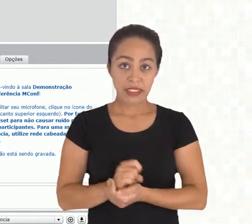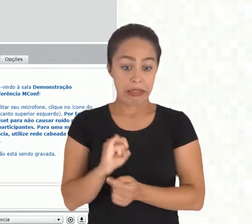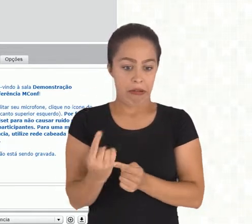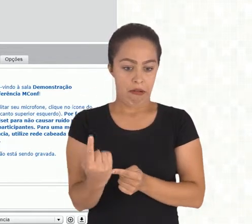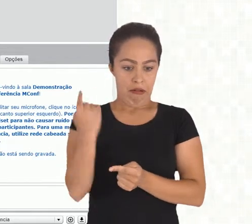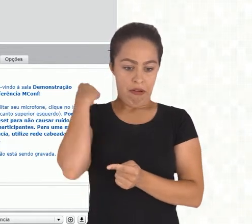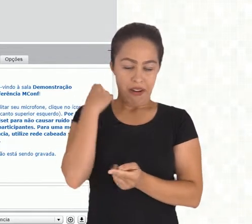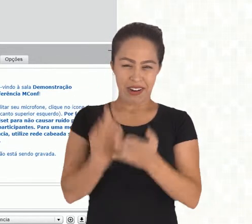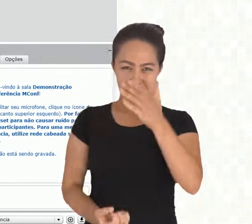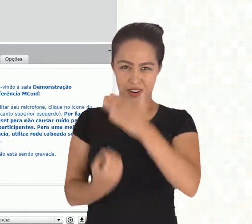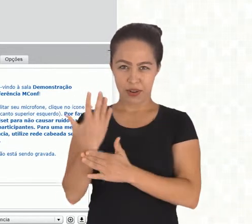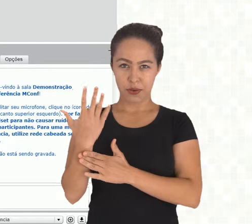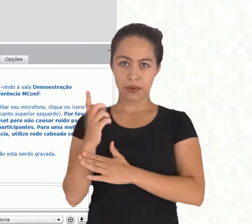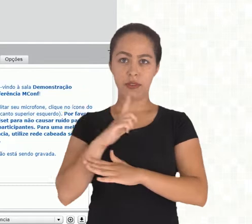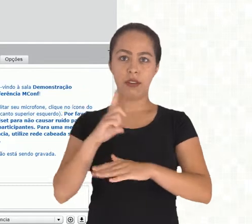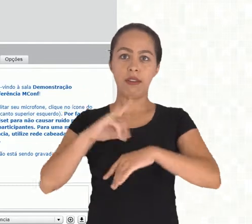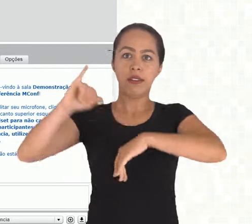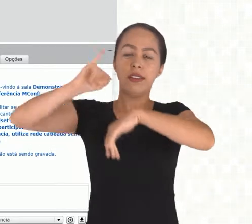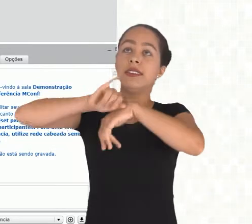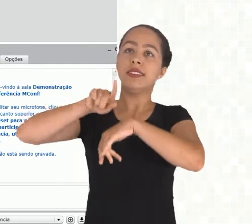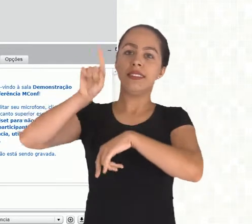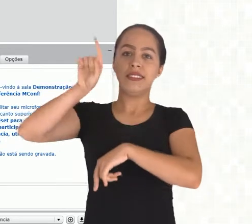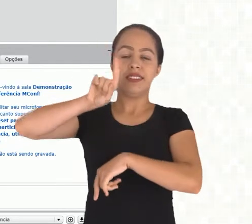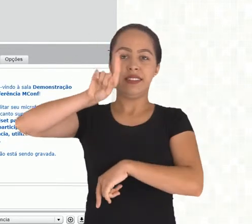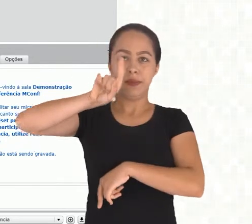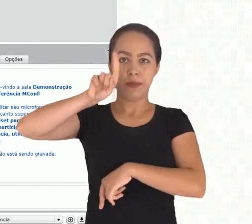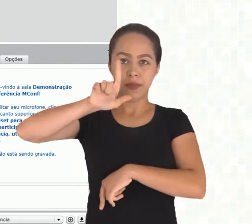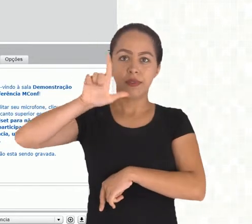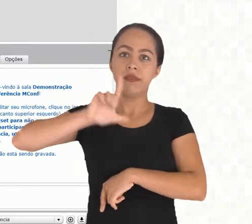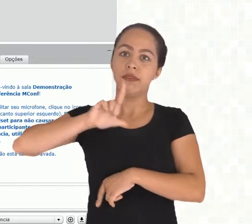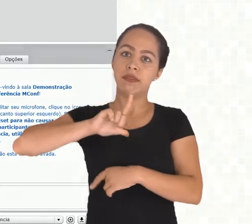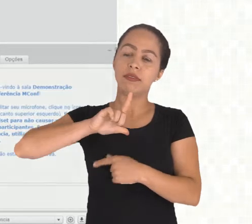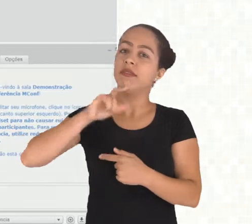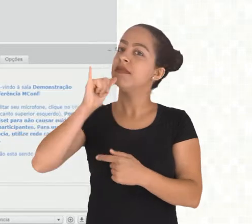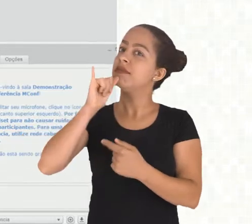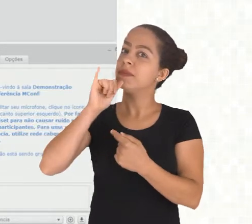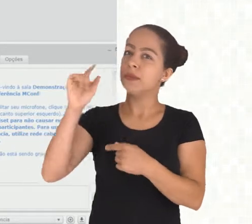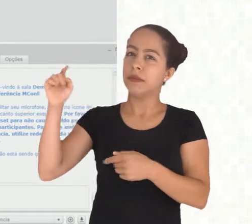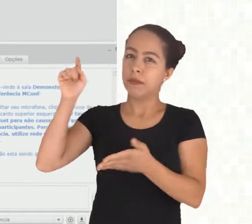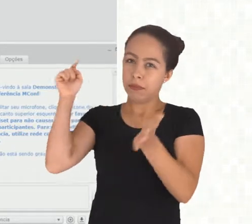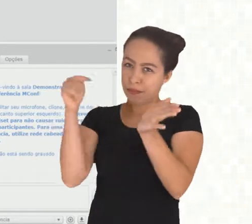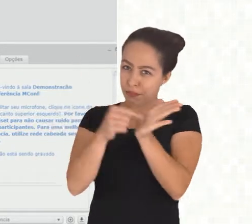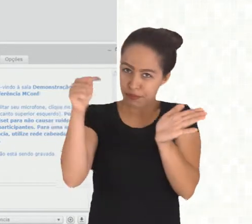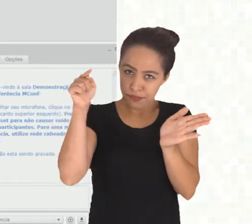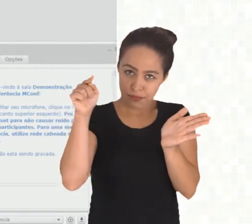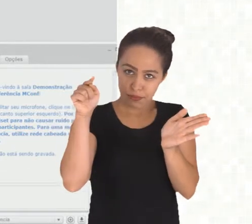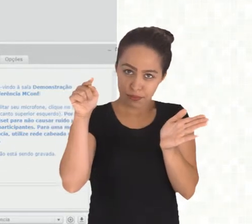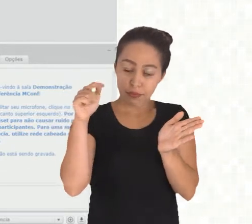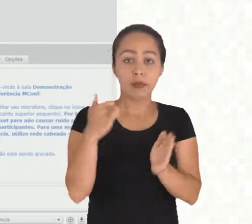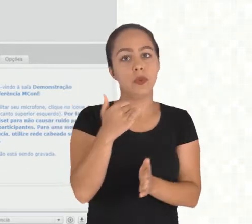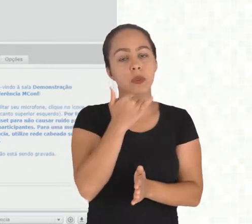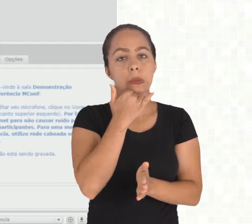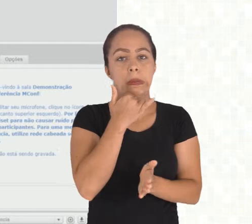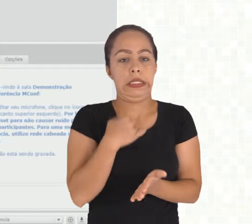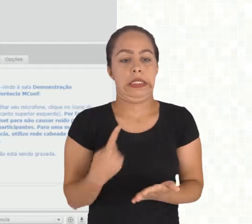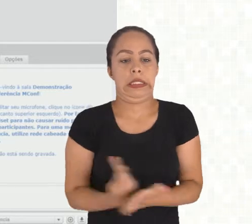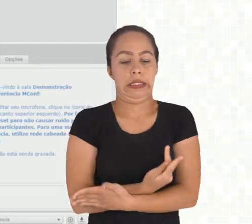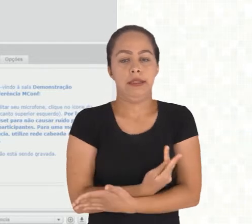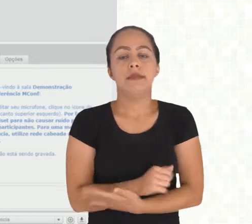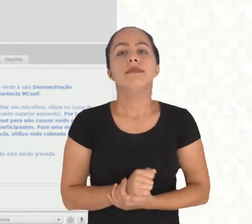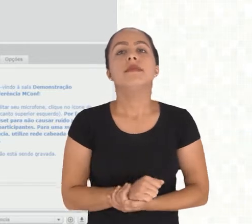recurso foi criado, aqui em cima existe um botão de gravação, tá vendo? Então, a gente criar, clicar nesse botão, desculpe,